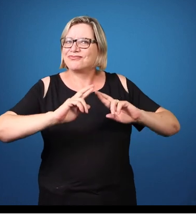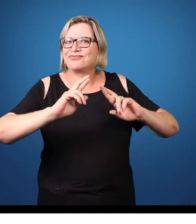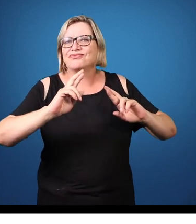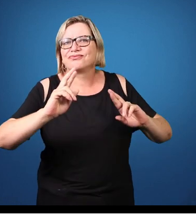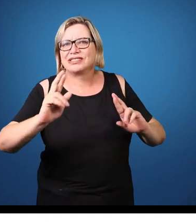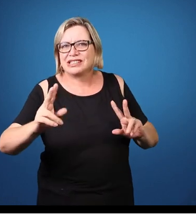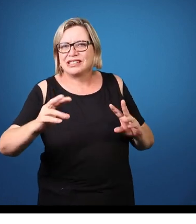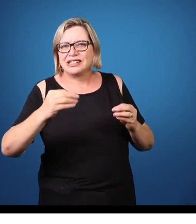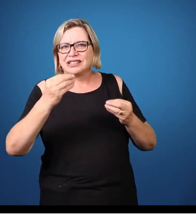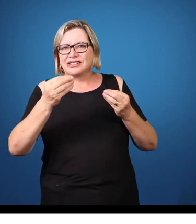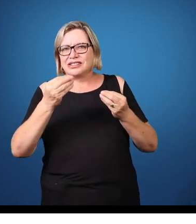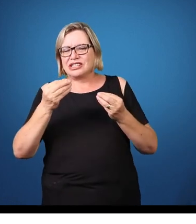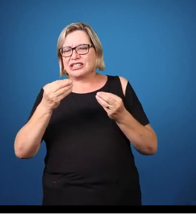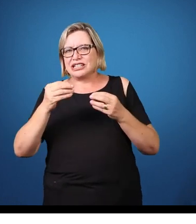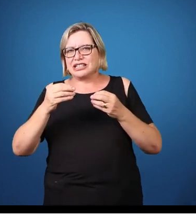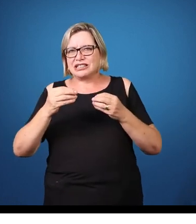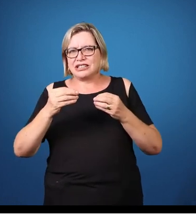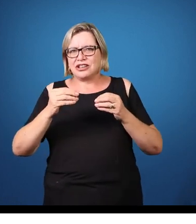ou com os colegas, né?